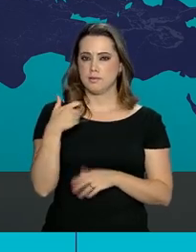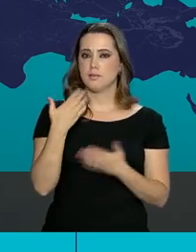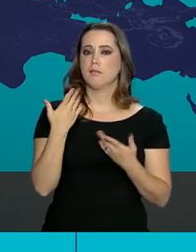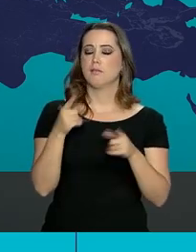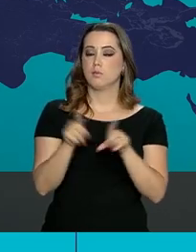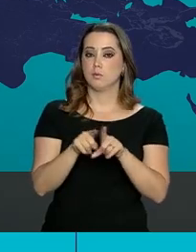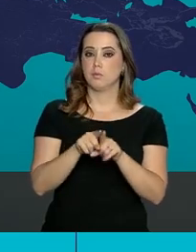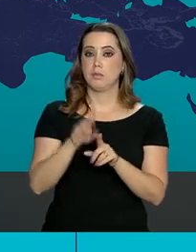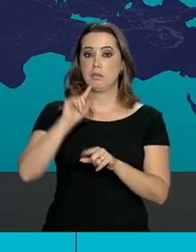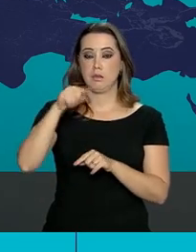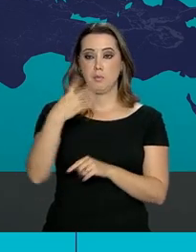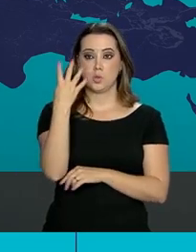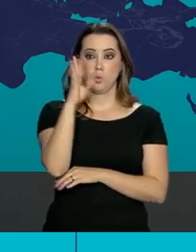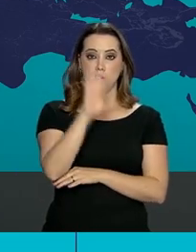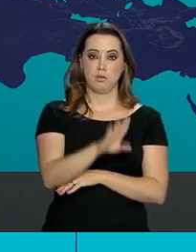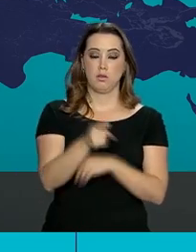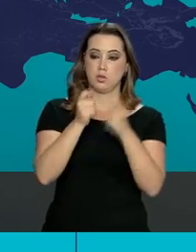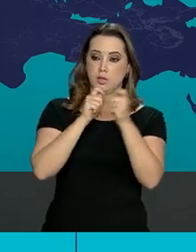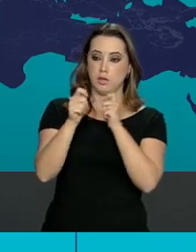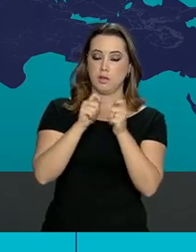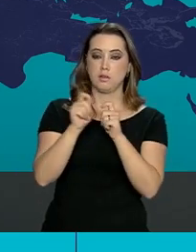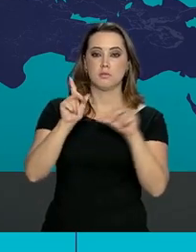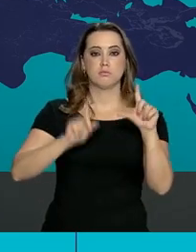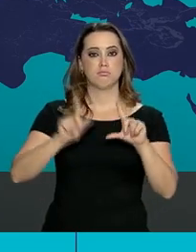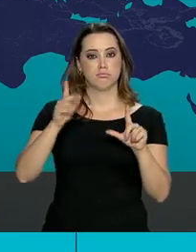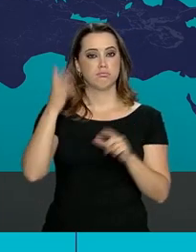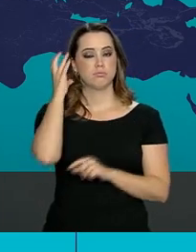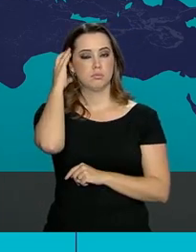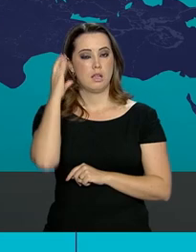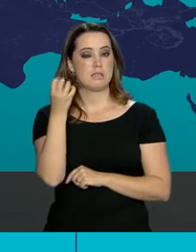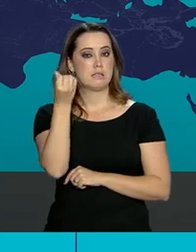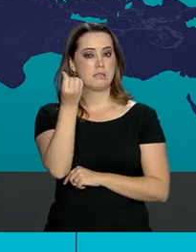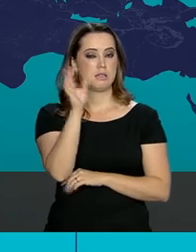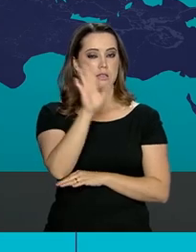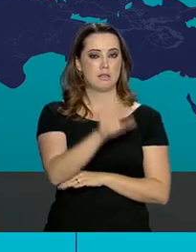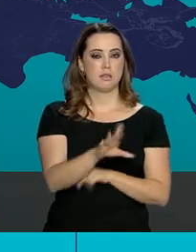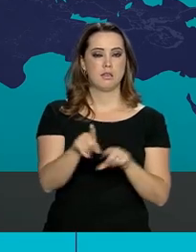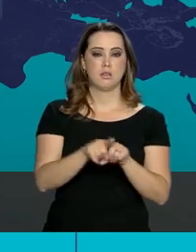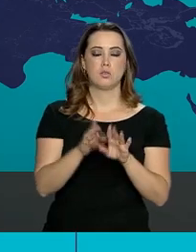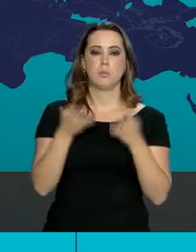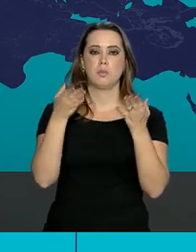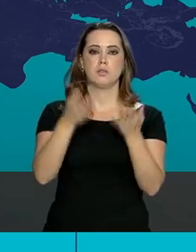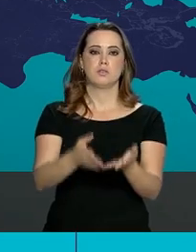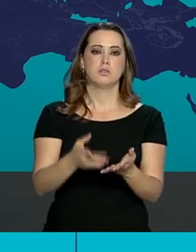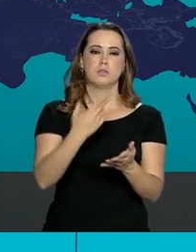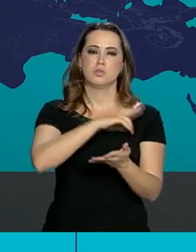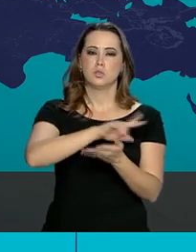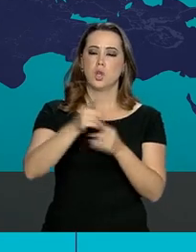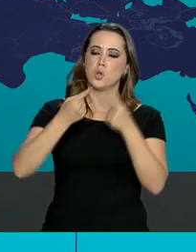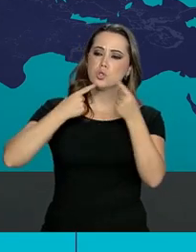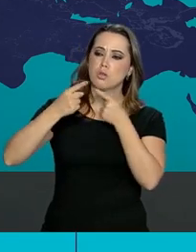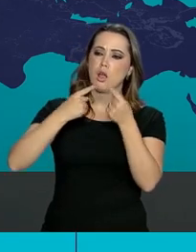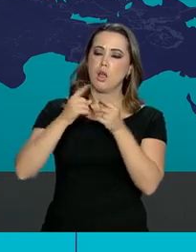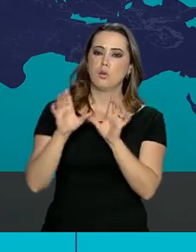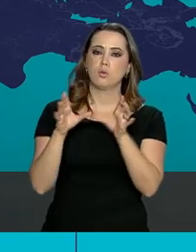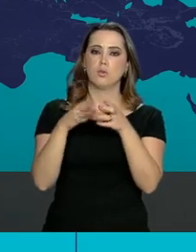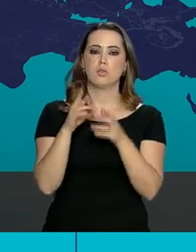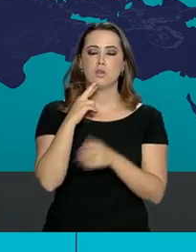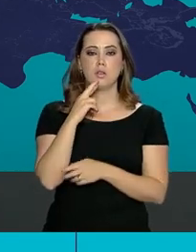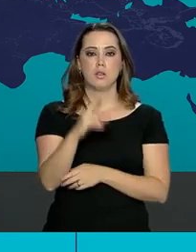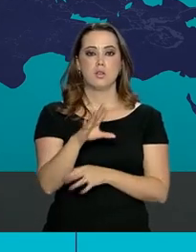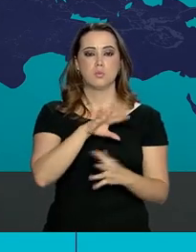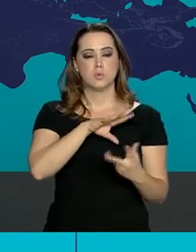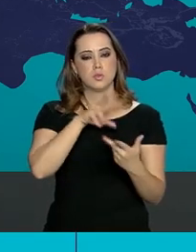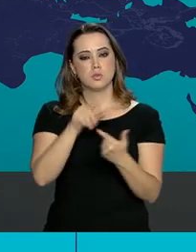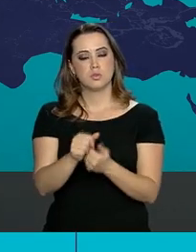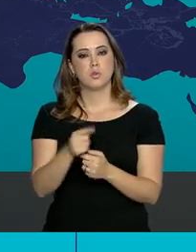imprensa às quatro da tarde. Às seis horas, ele participa do painel Diálogo Diplomático, Resposta